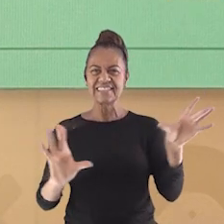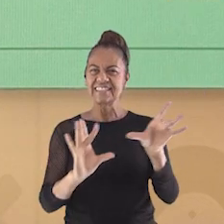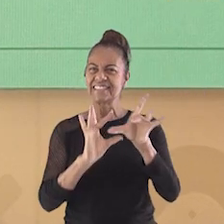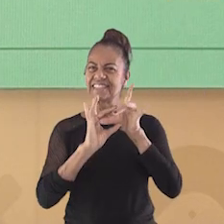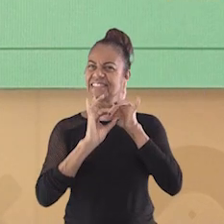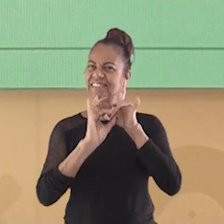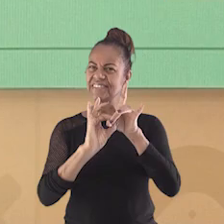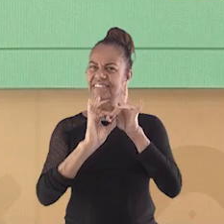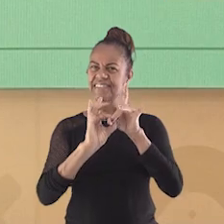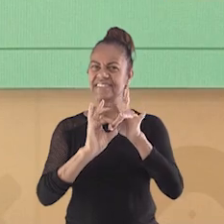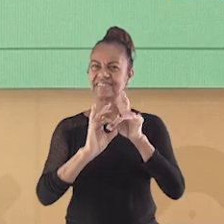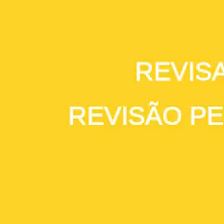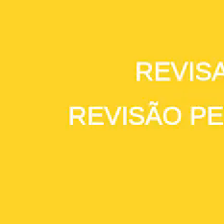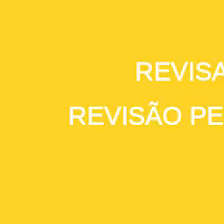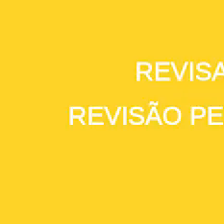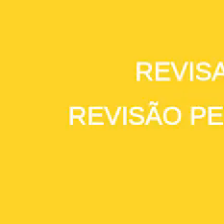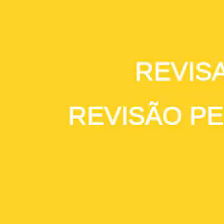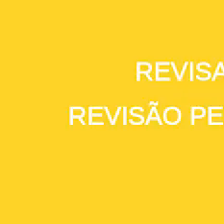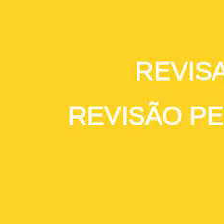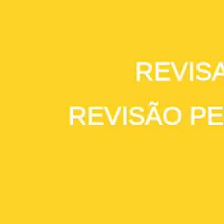distantes, estamos juntos!